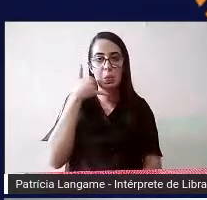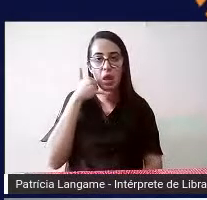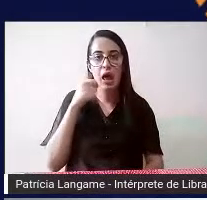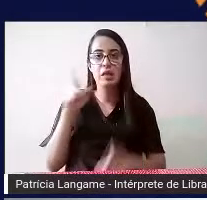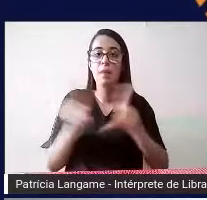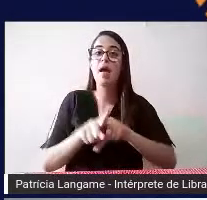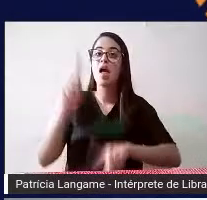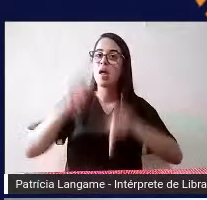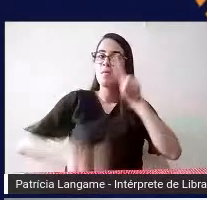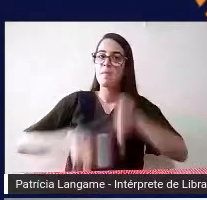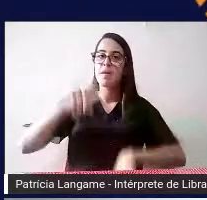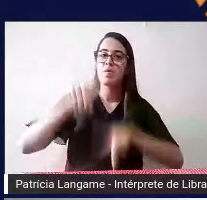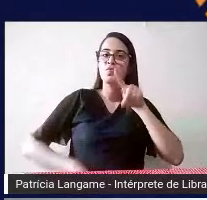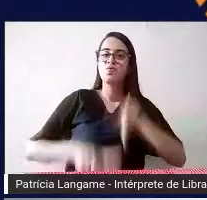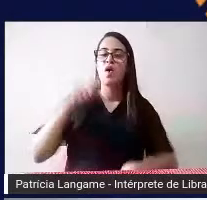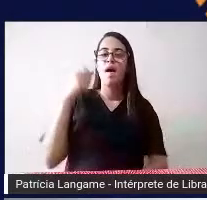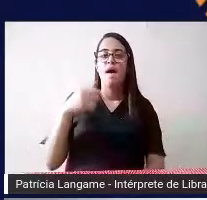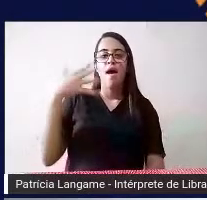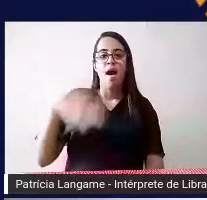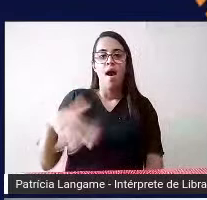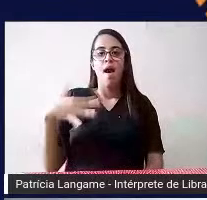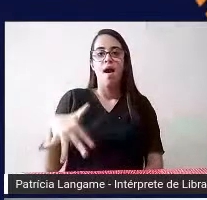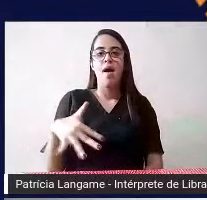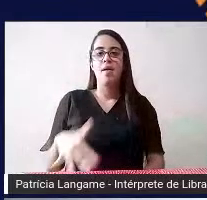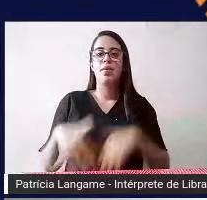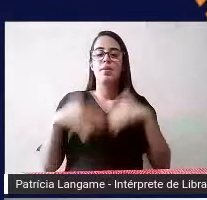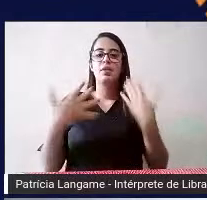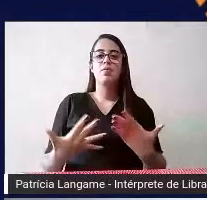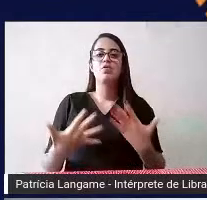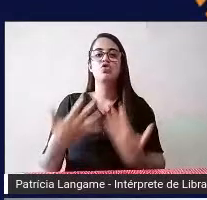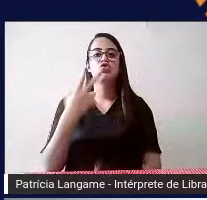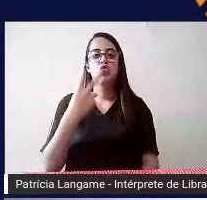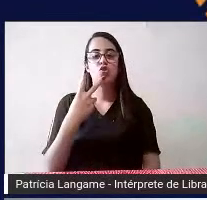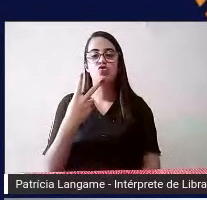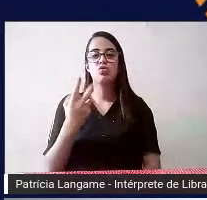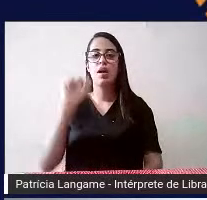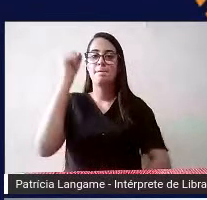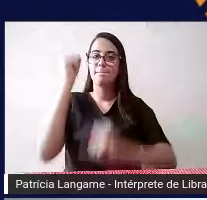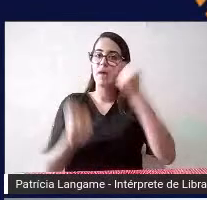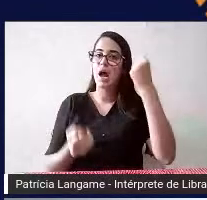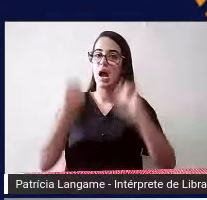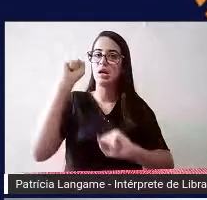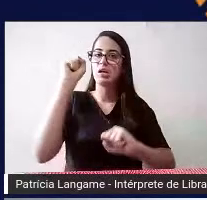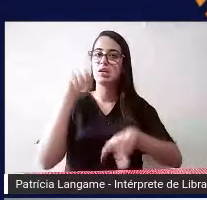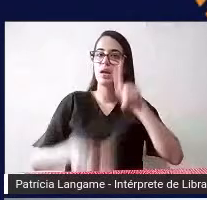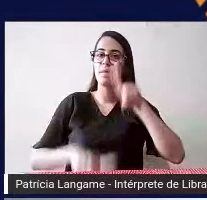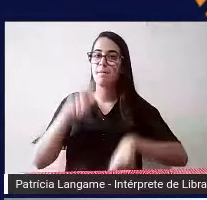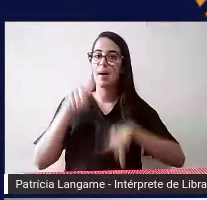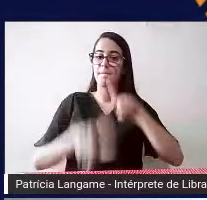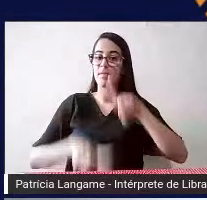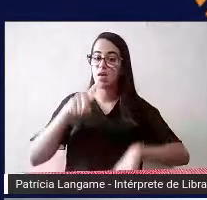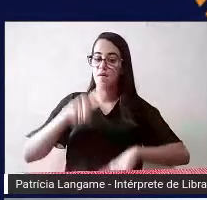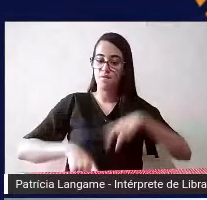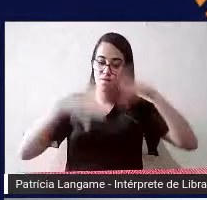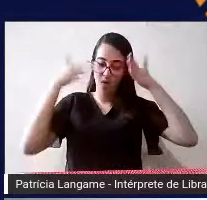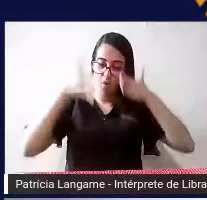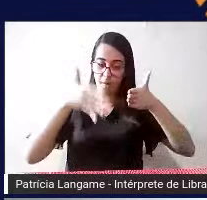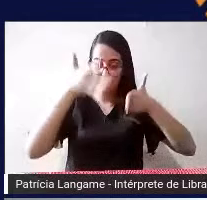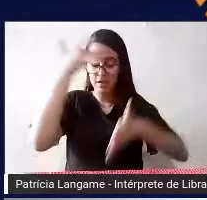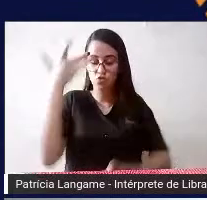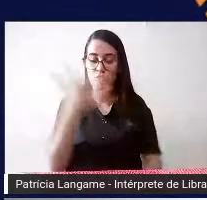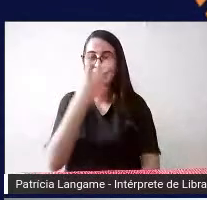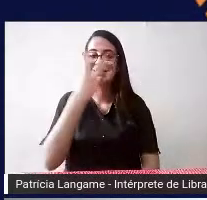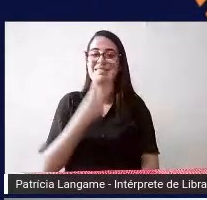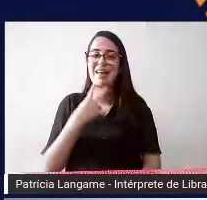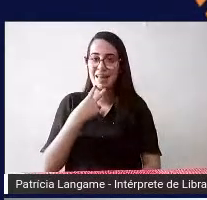caros então esses esses dois na máquina Percs a linha Braille são equipamentos para a pessoa cega para a